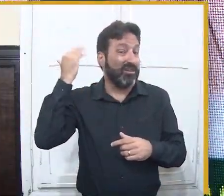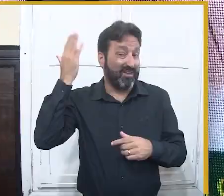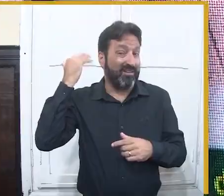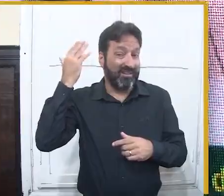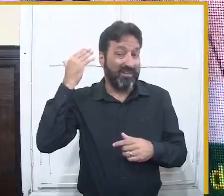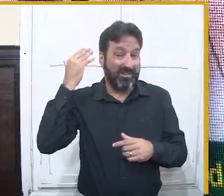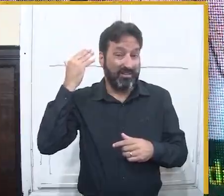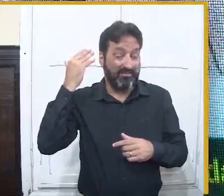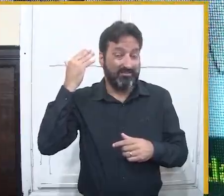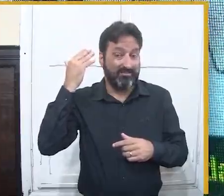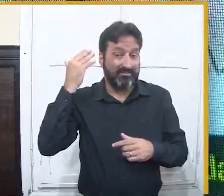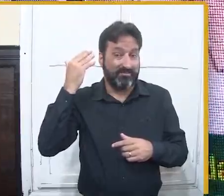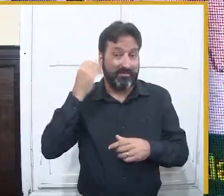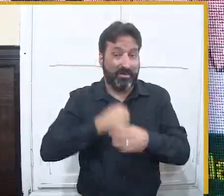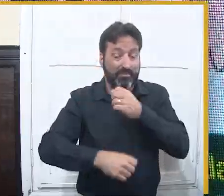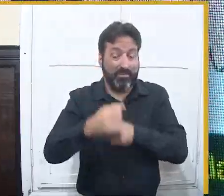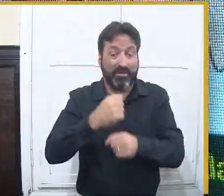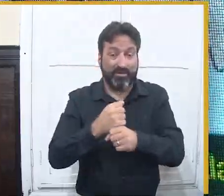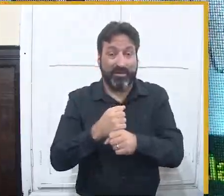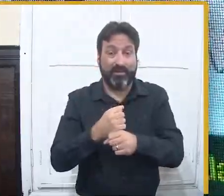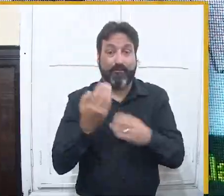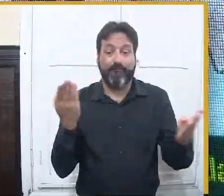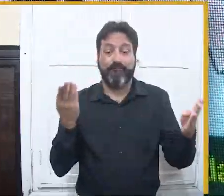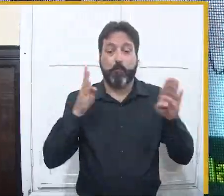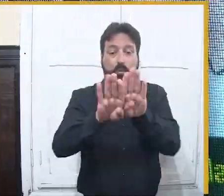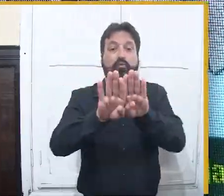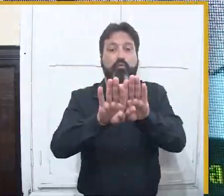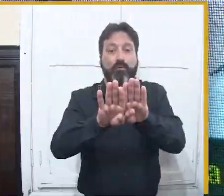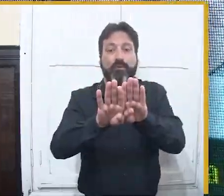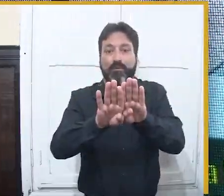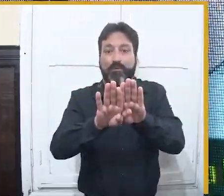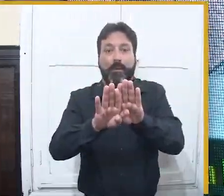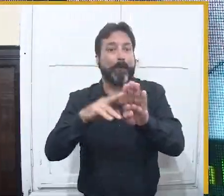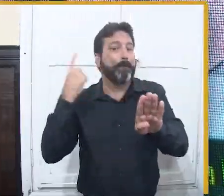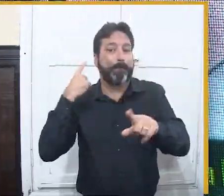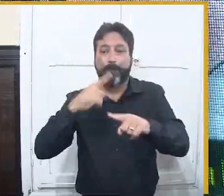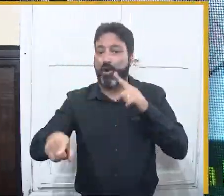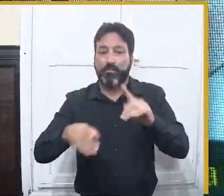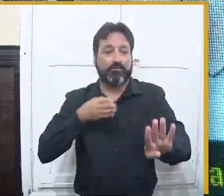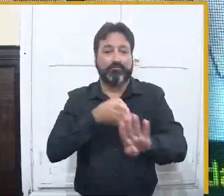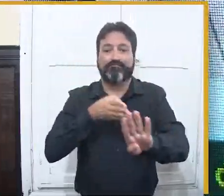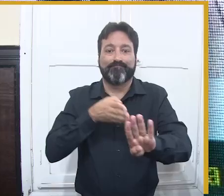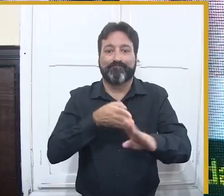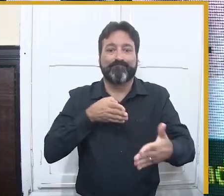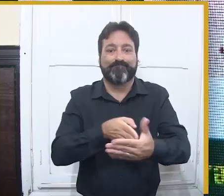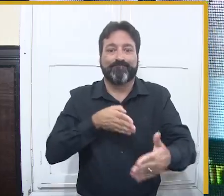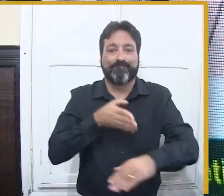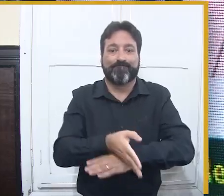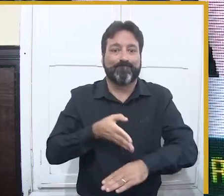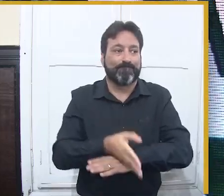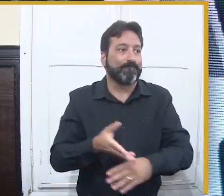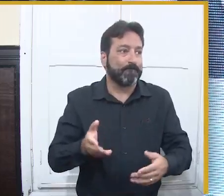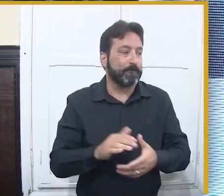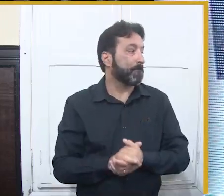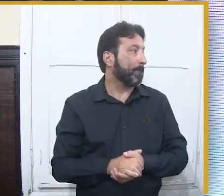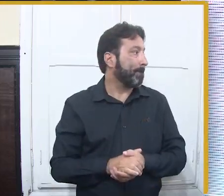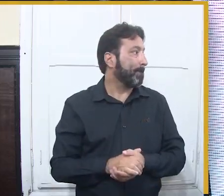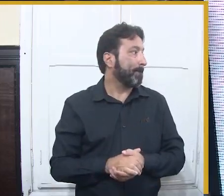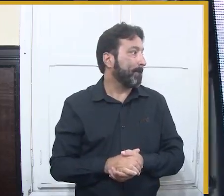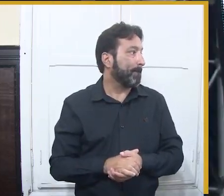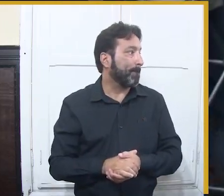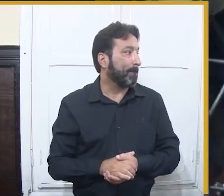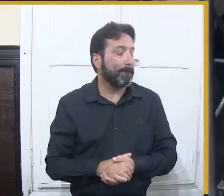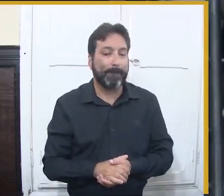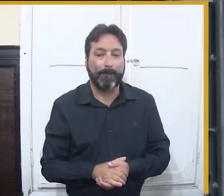para o show ficou imensamente maior. Nós temos uma área para evitar o que nós tivemos em quatro ou cinco noites no ano